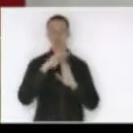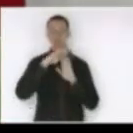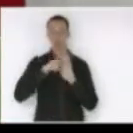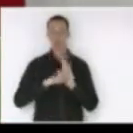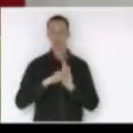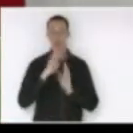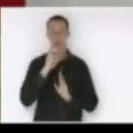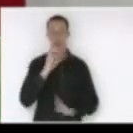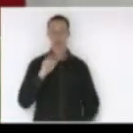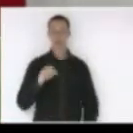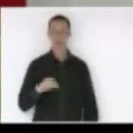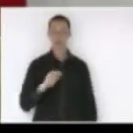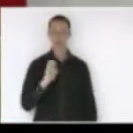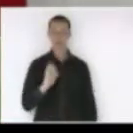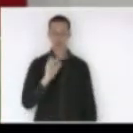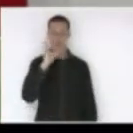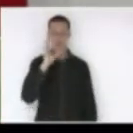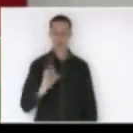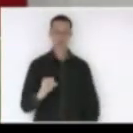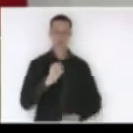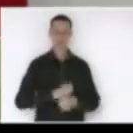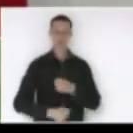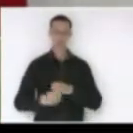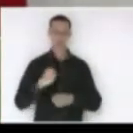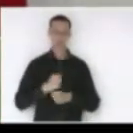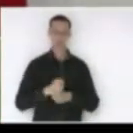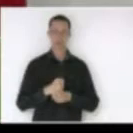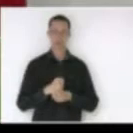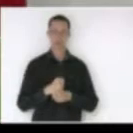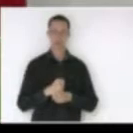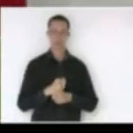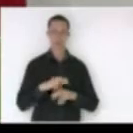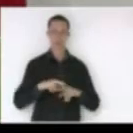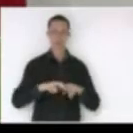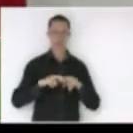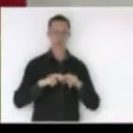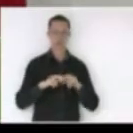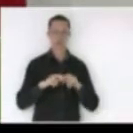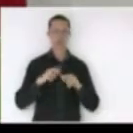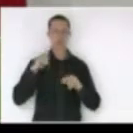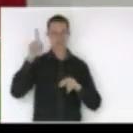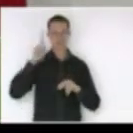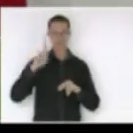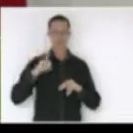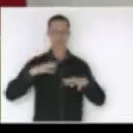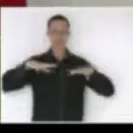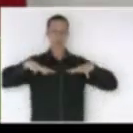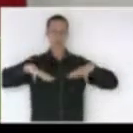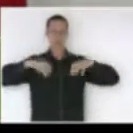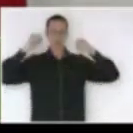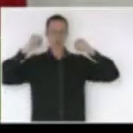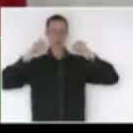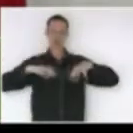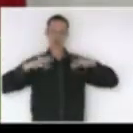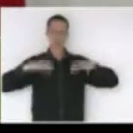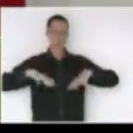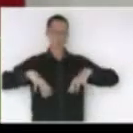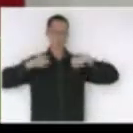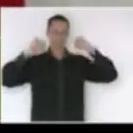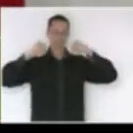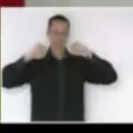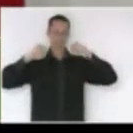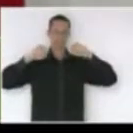.5% no ano passado em virtude de uma seca no centro